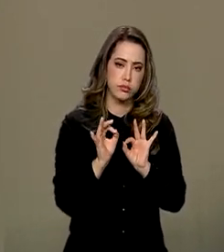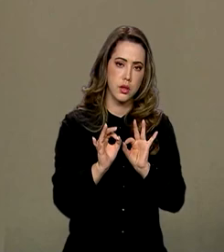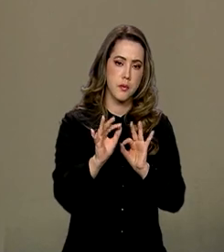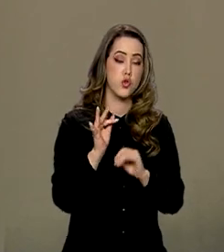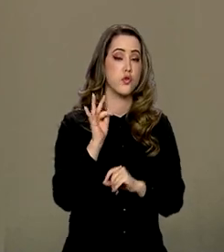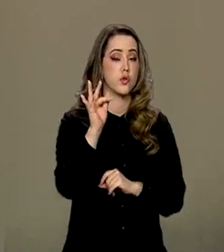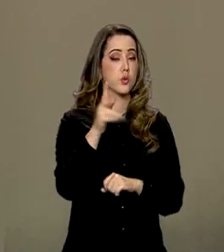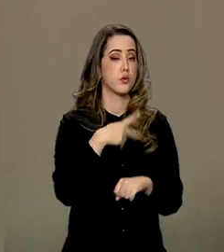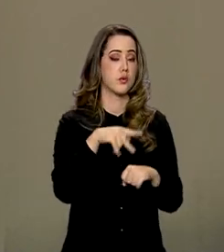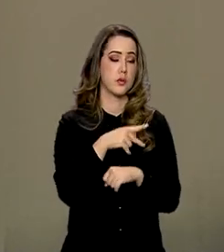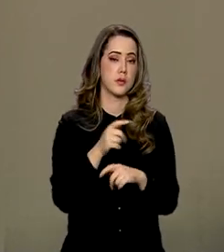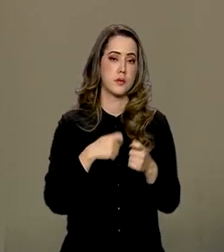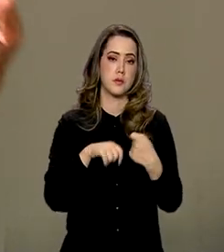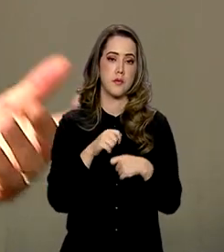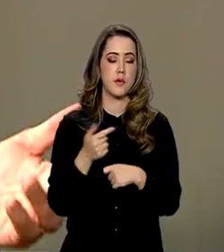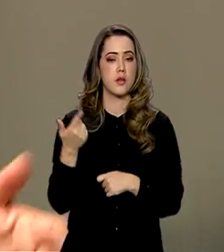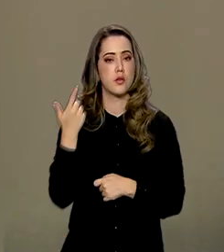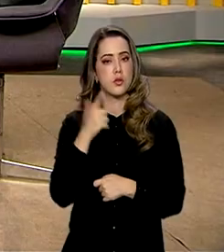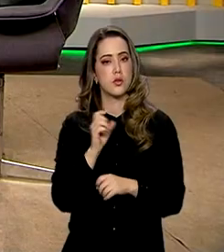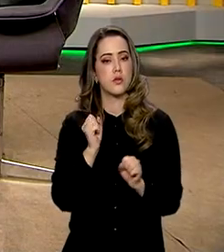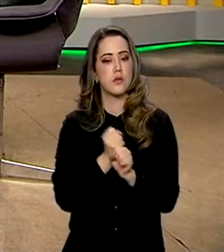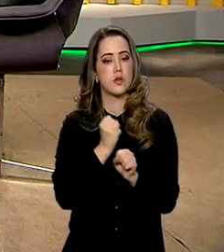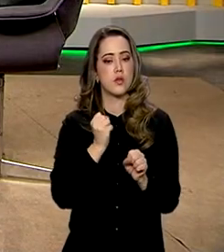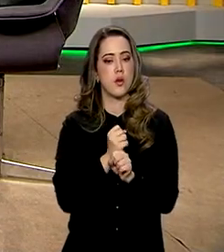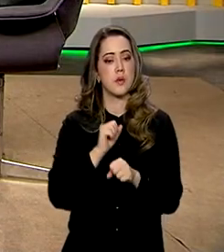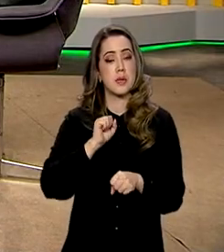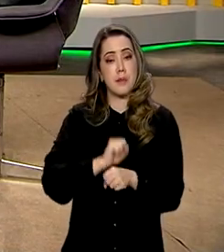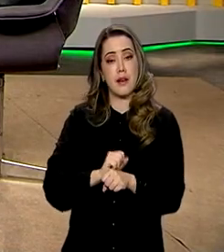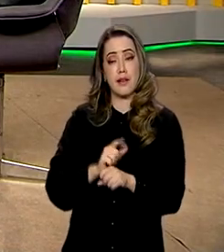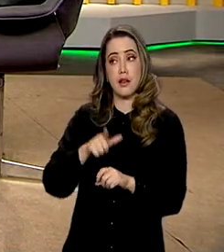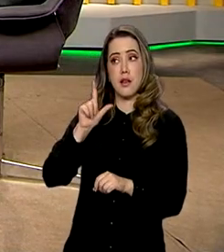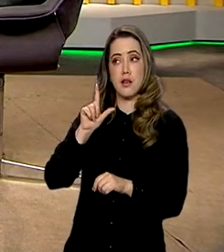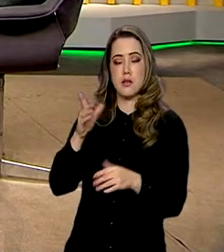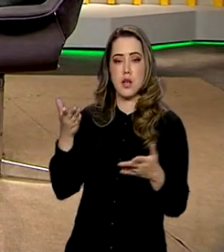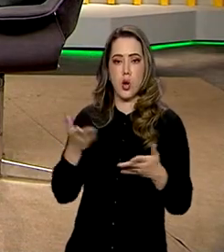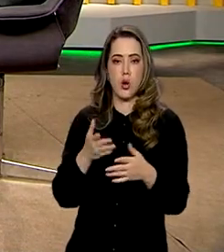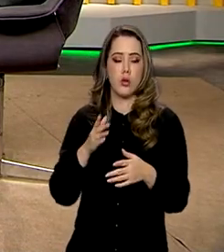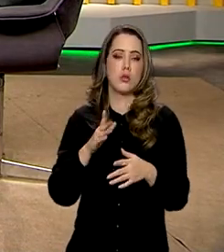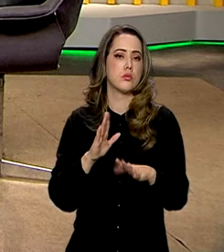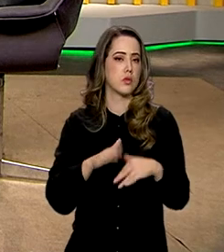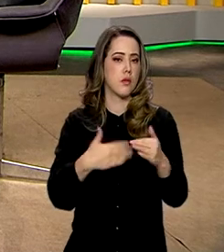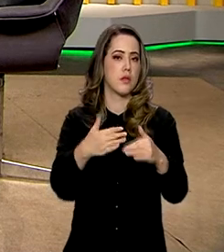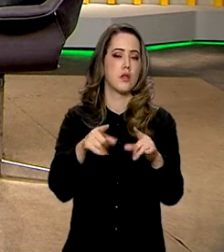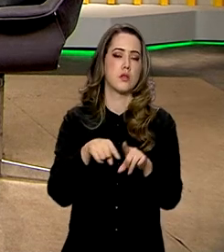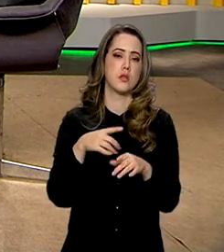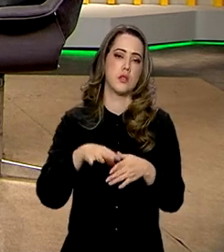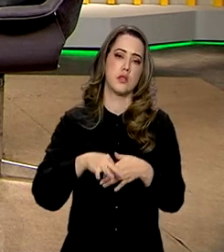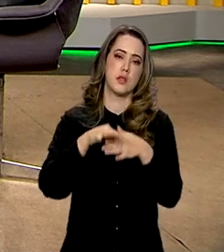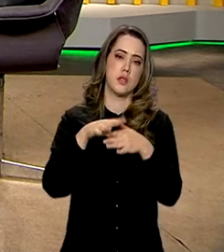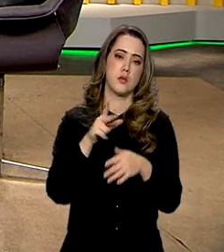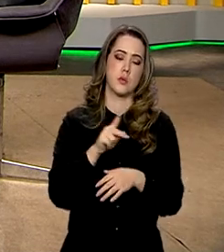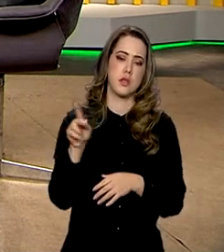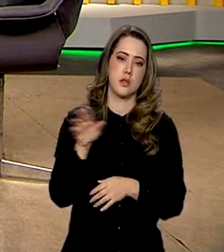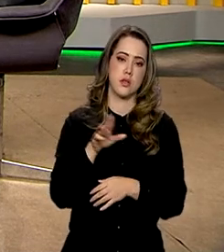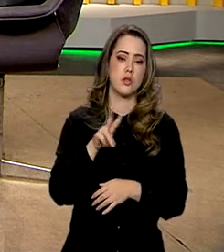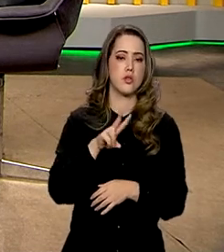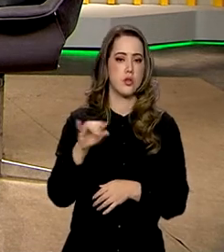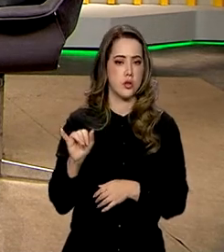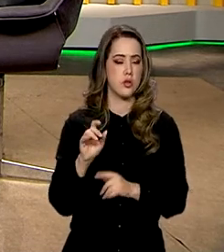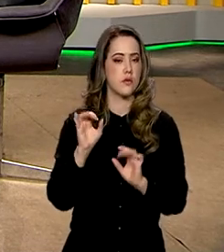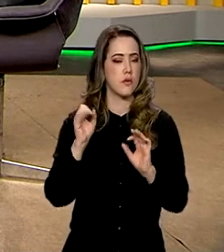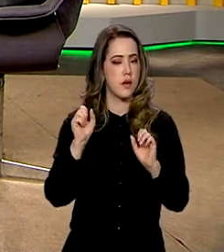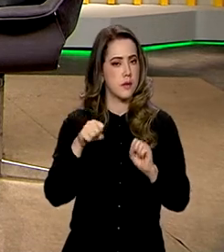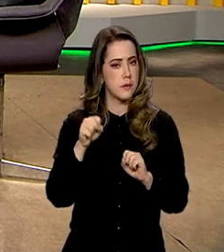sua economia. Você tem a retomada das obras paradas, enfim. Sobre a liderança do presidente Lula, nós vamos seguramente pontuar